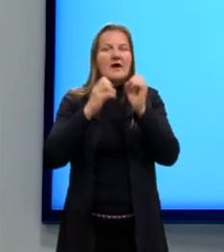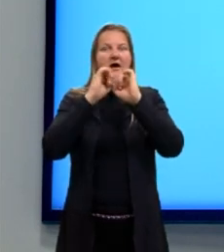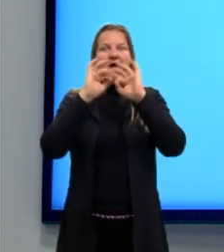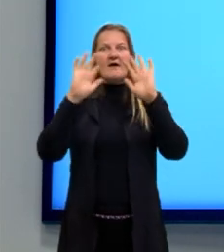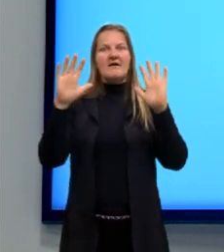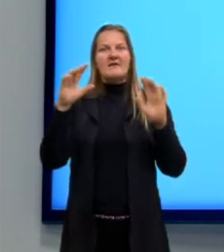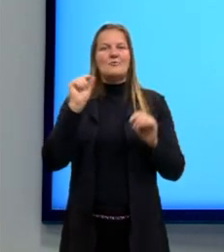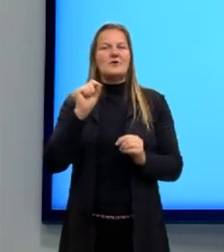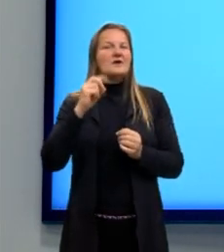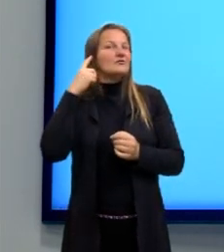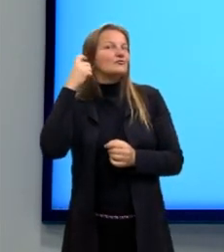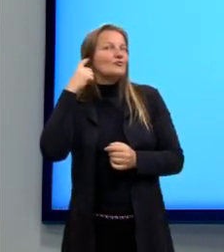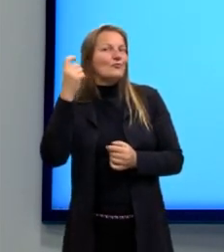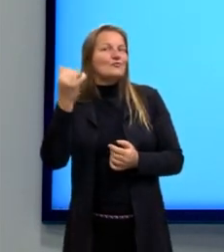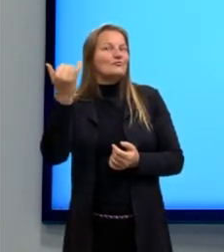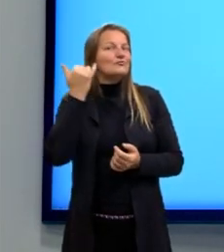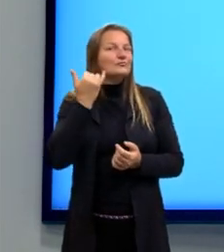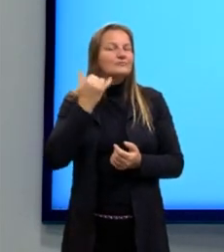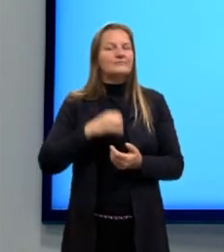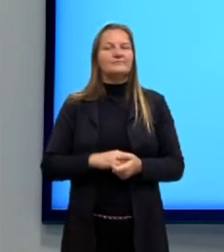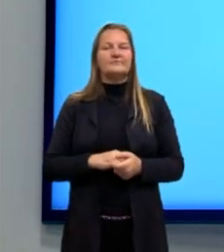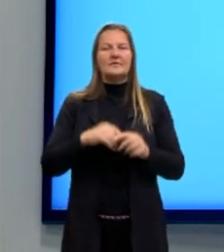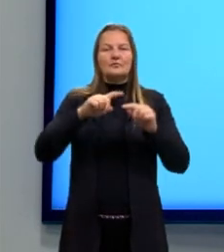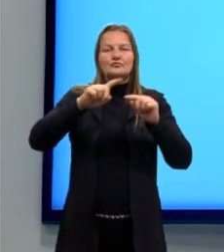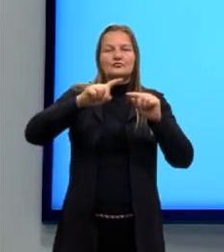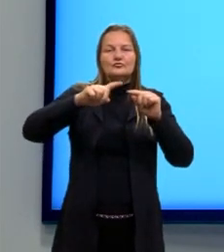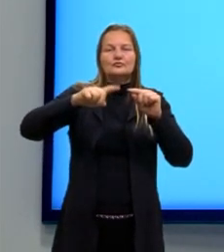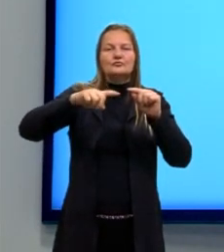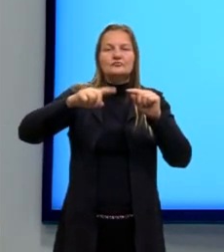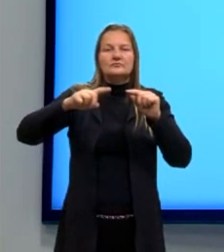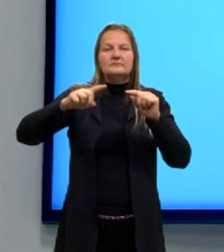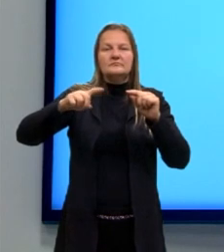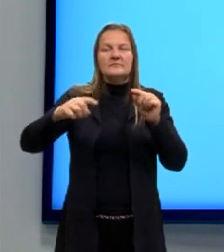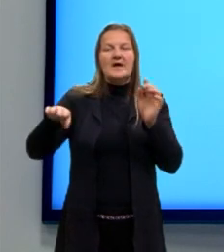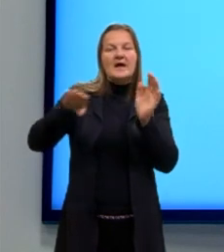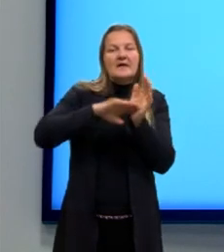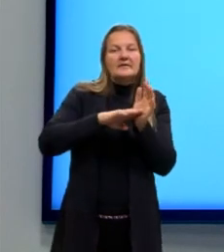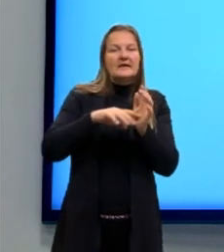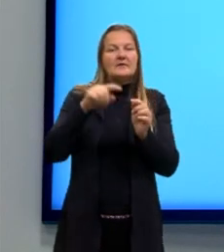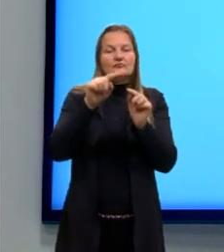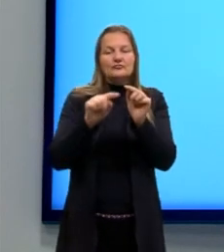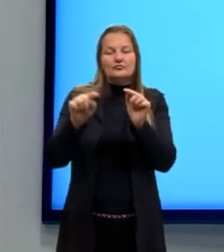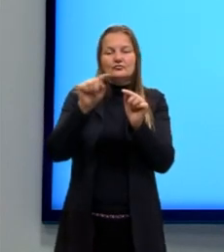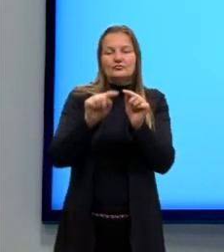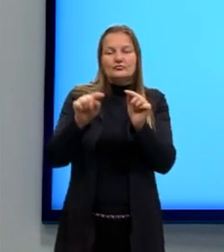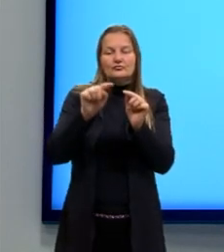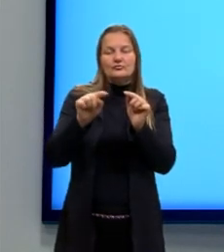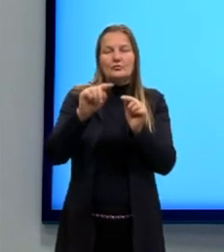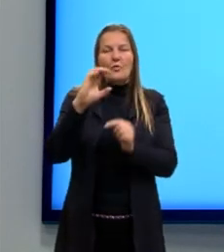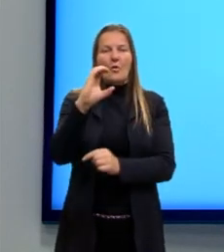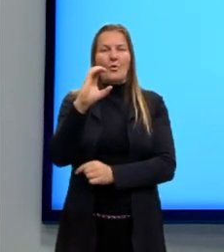Mas são, então, o que? Vibrações que vão chegando até a cóclea do nosso ouvido.